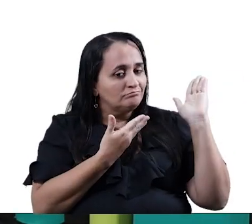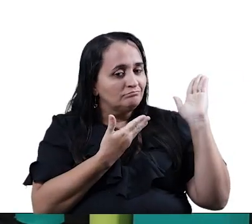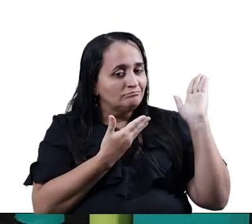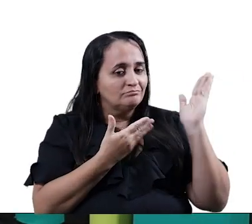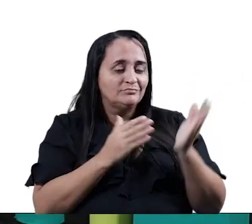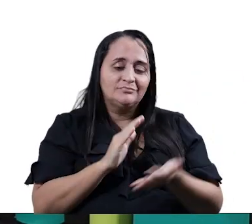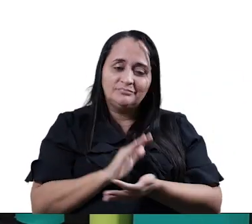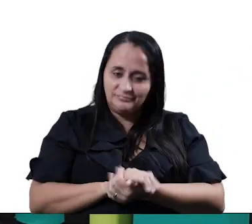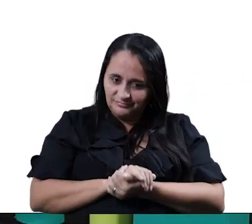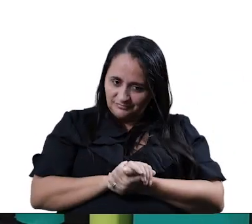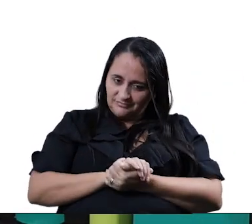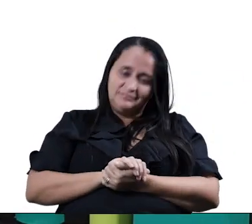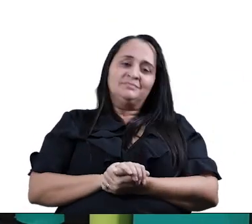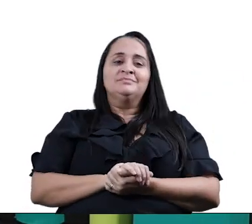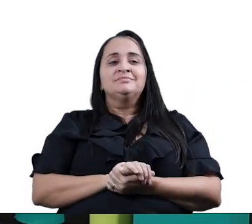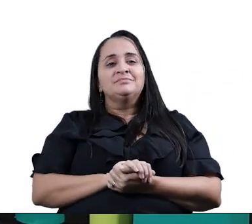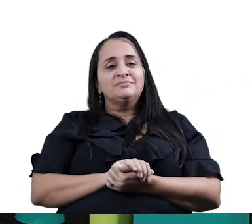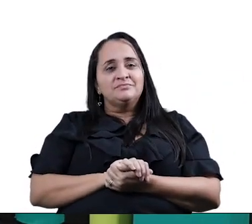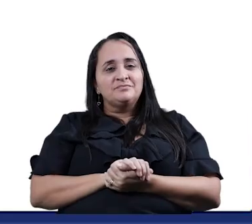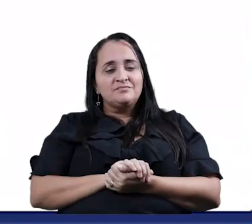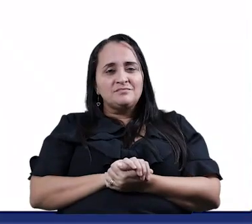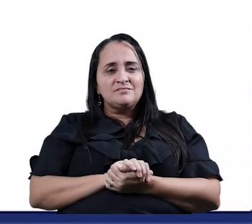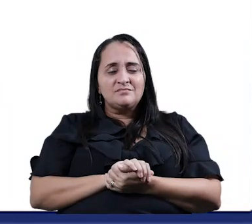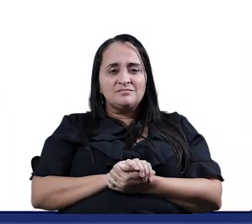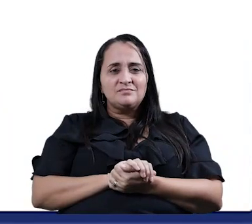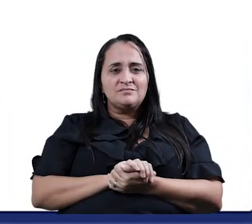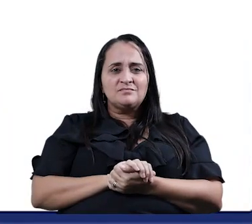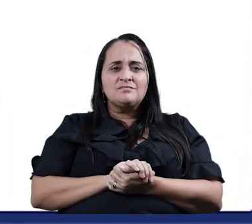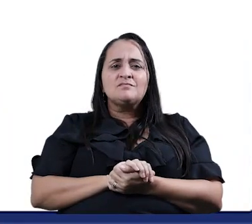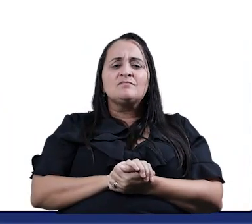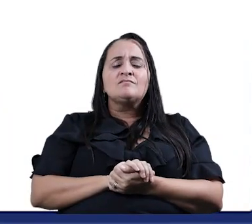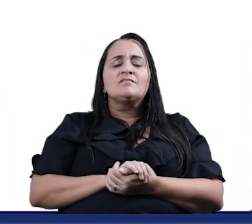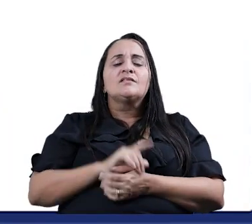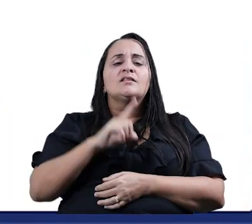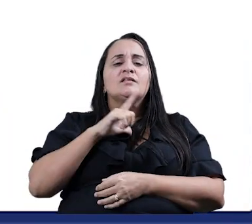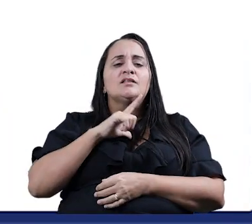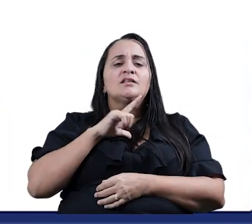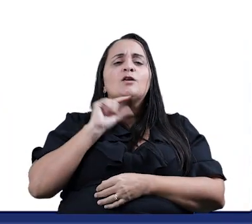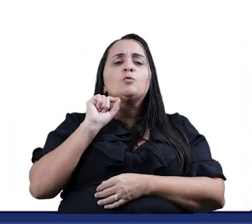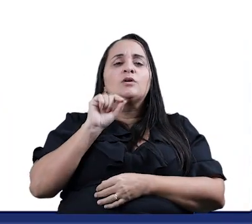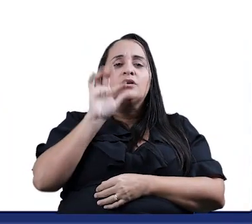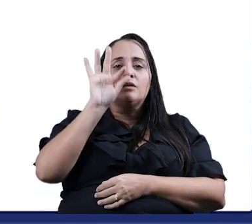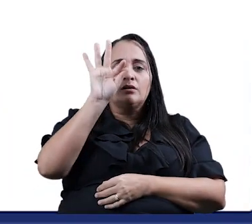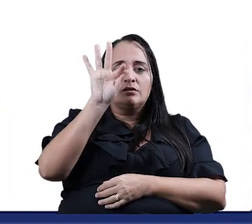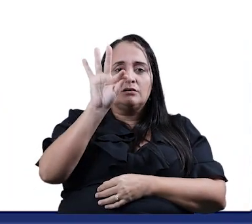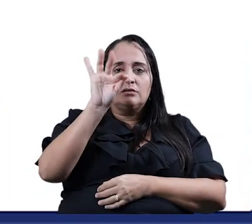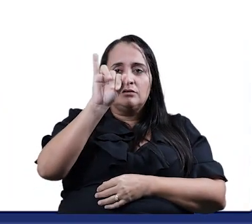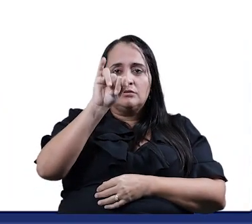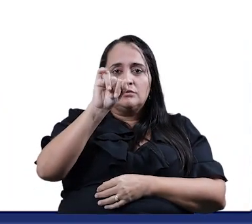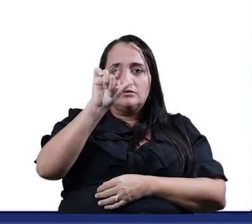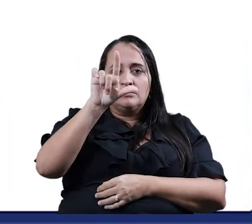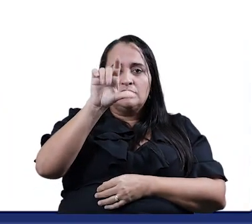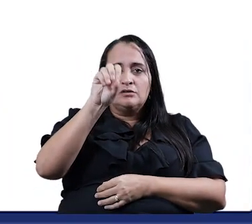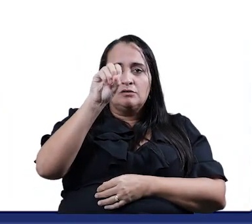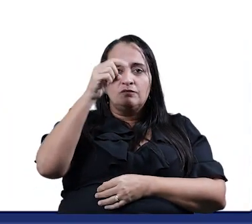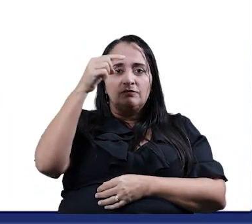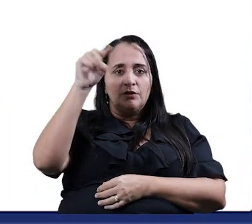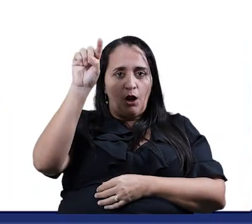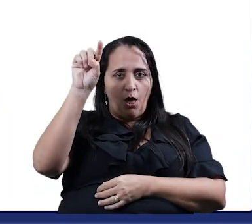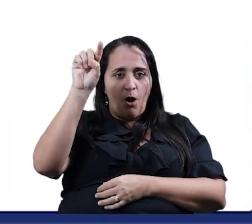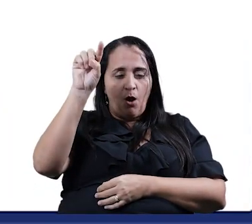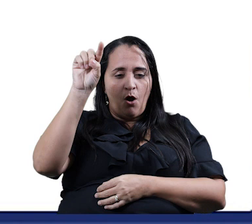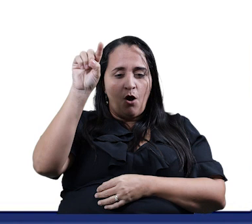A barata diz que tem sete saias de filó É mentira da barata, ela tem uma só